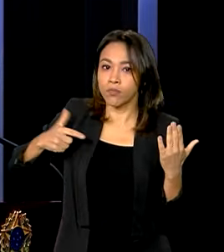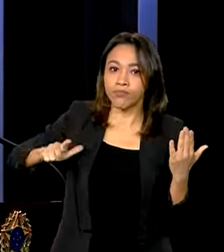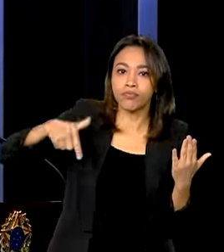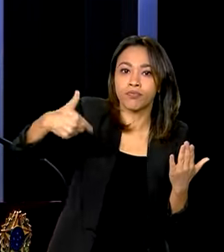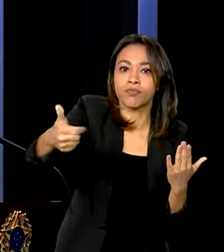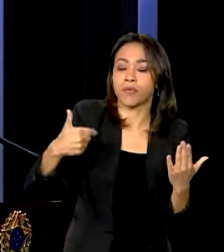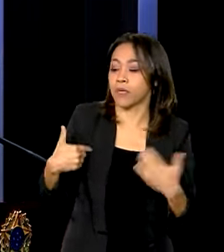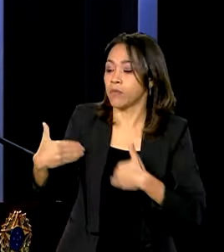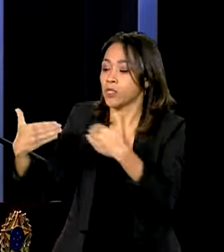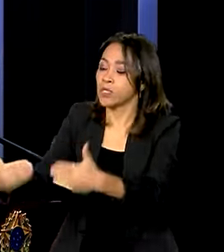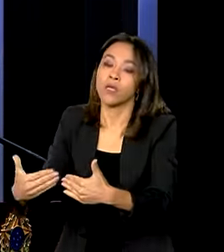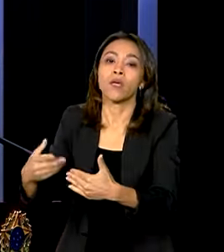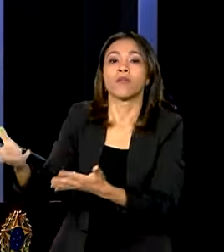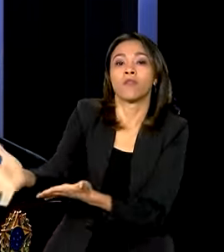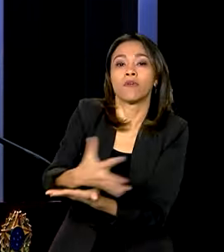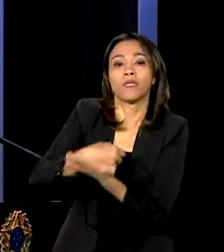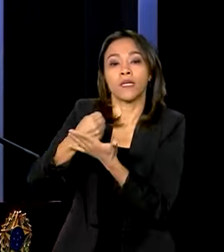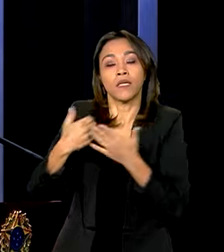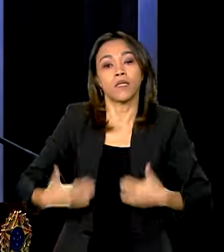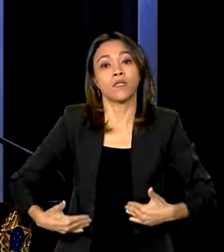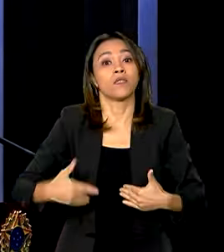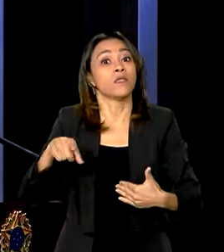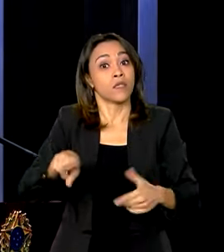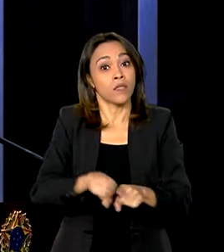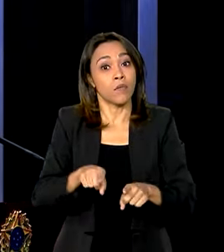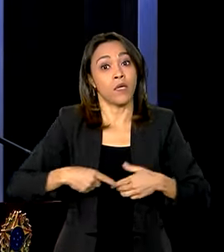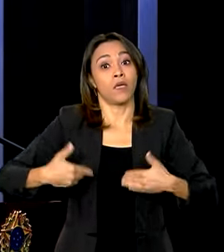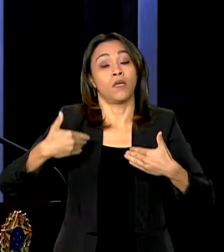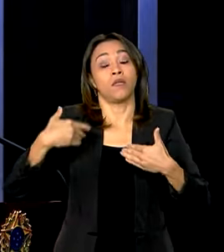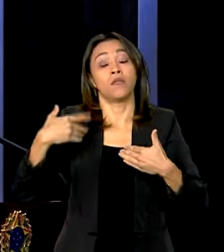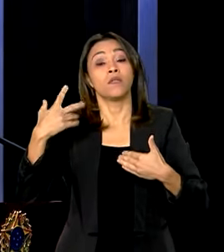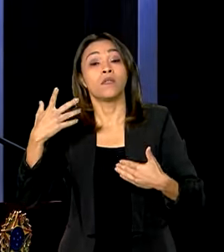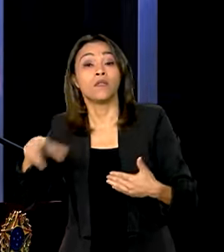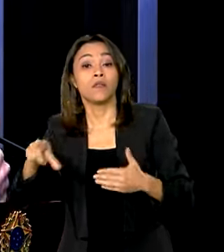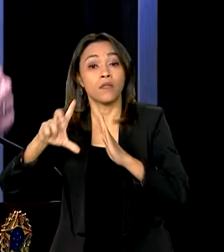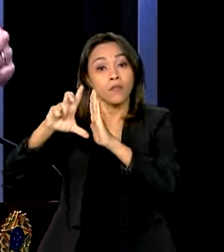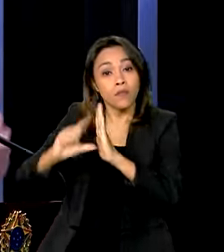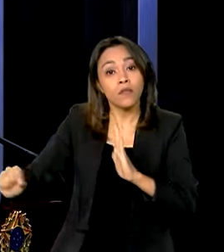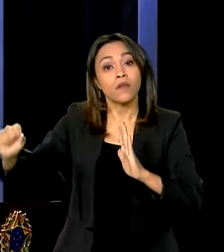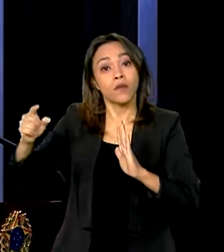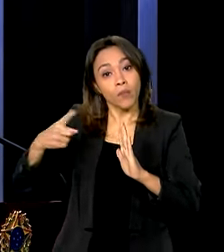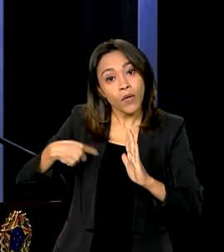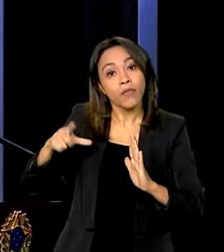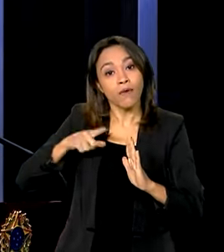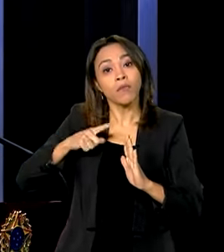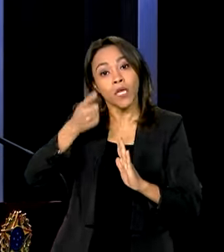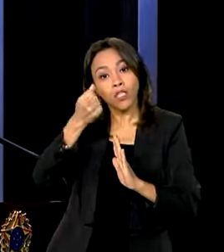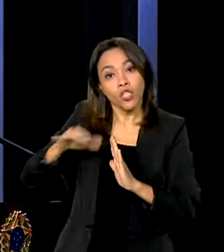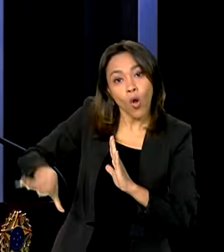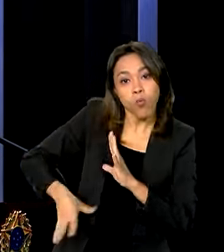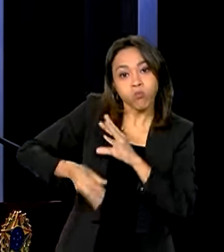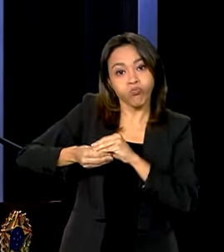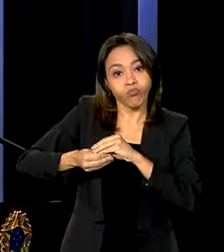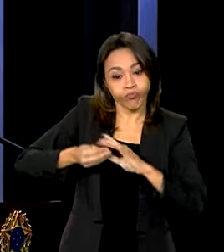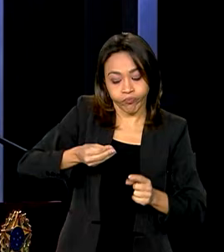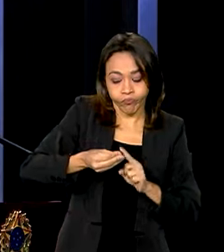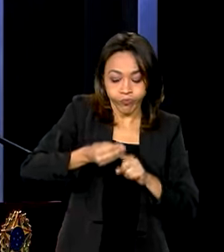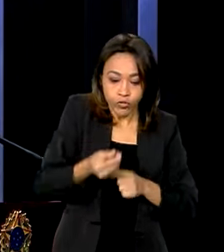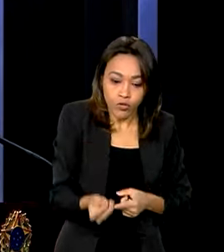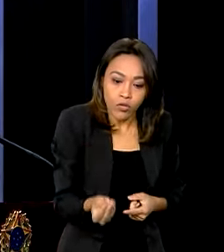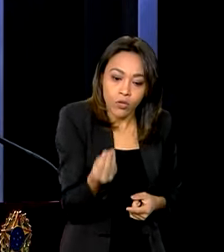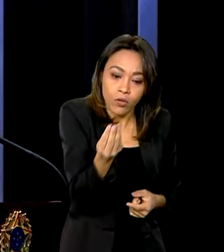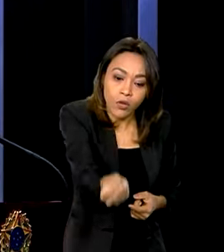Fazenda, com o Ministério do Planejamento, com a Casa Civil, sob o crédito extraordinário que nós iremos precisar para poder fazer a construção